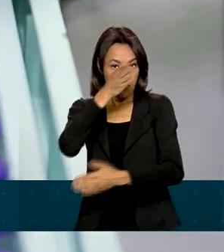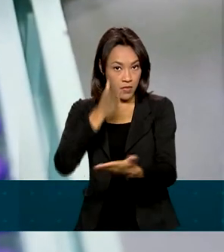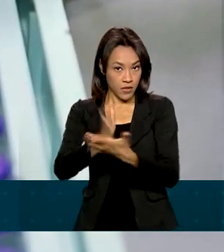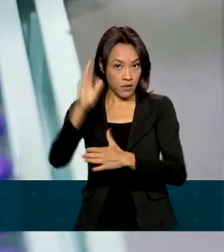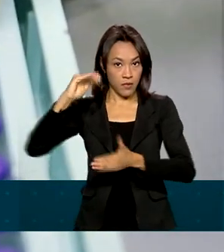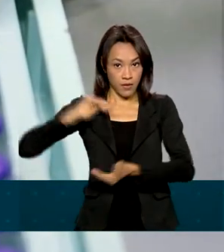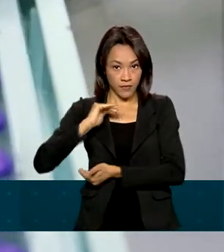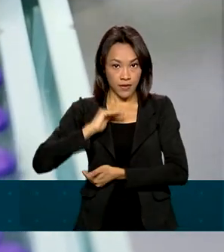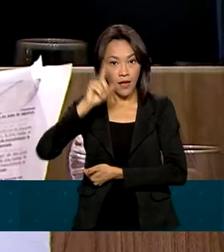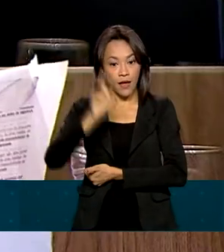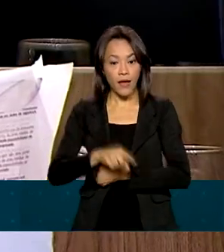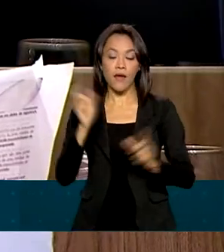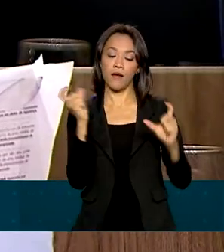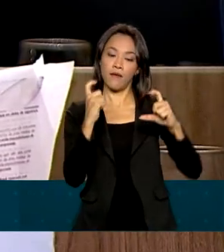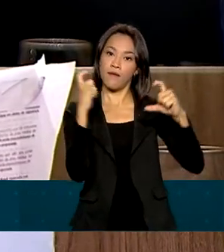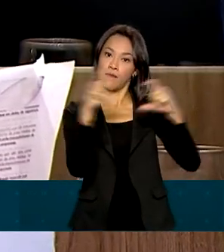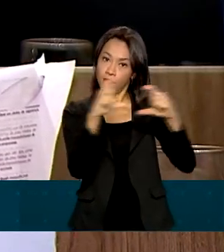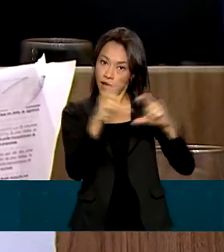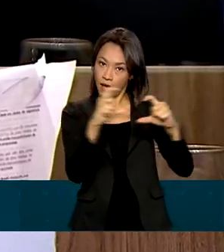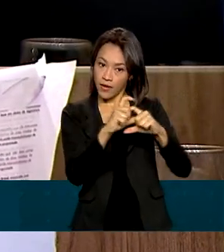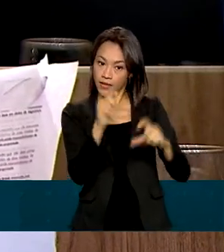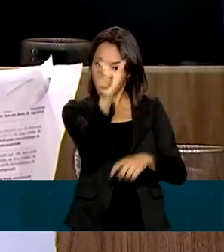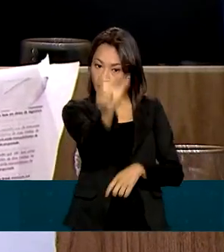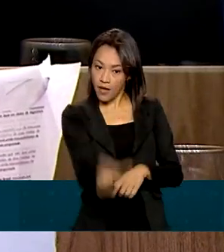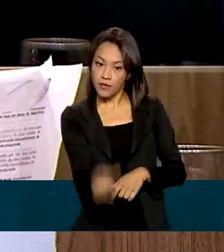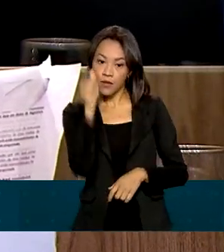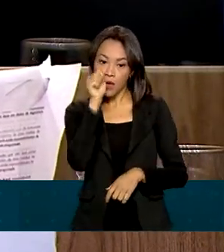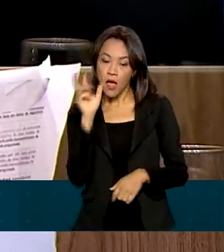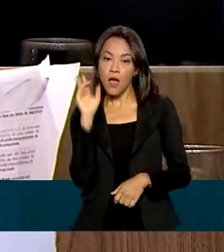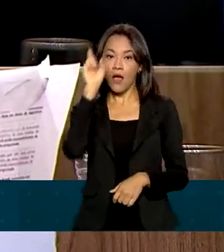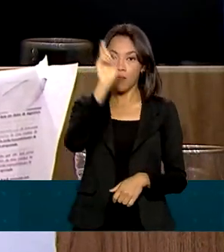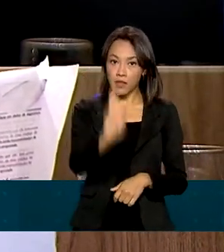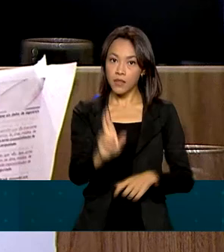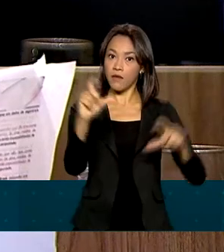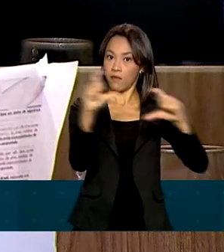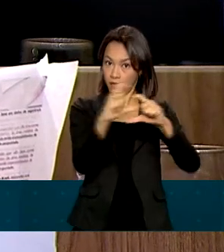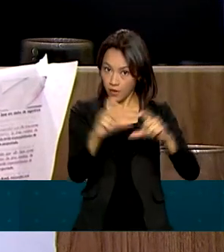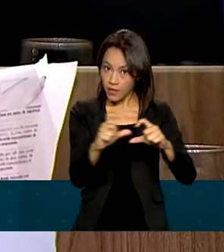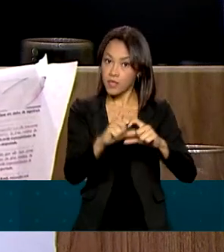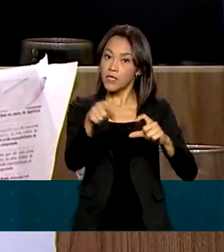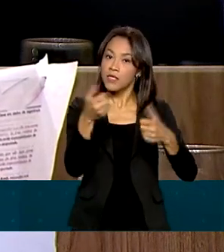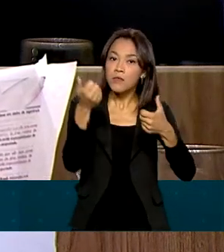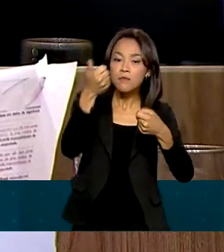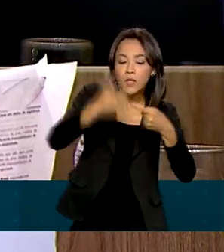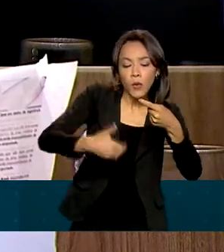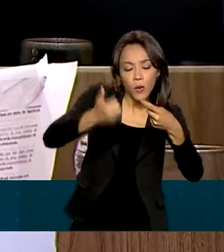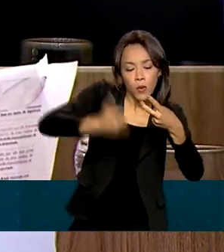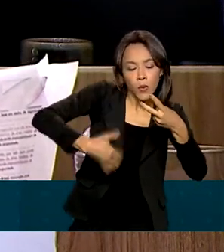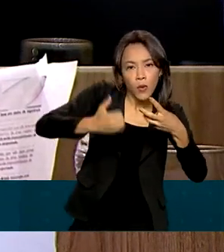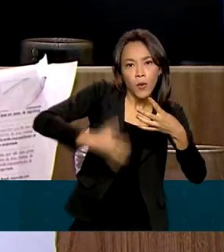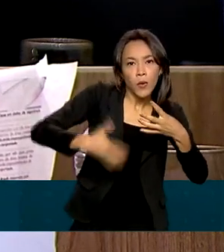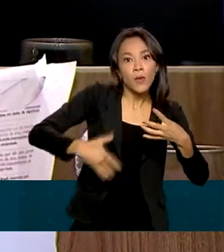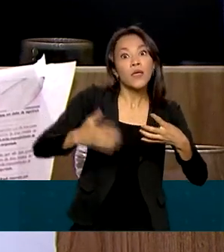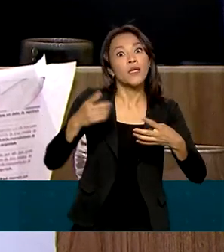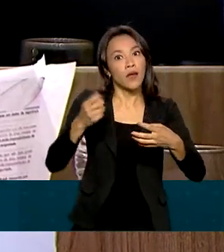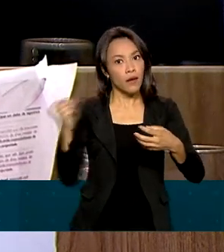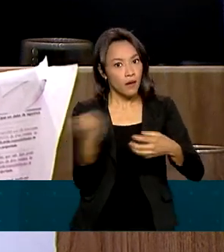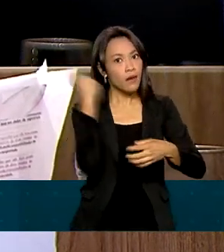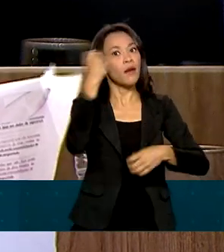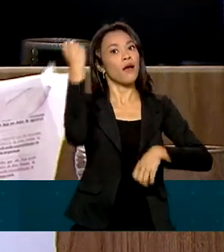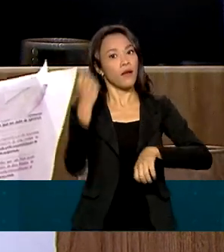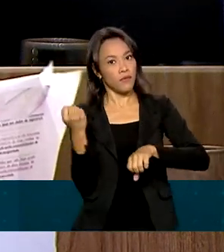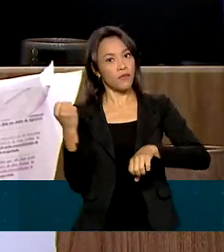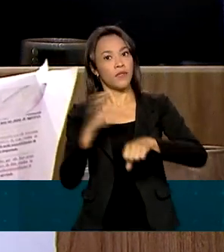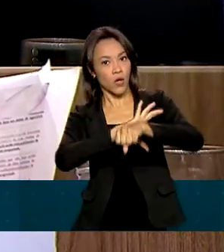é a da Pfizer. A representante da farmacêutica apresentou dados que indicam a gravidade da Covid-19 em